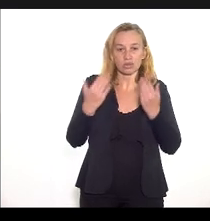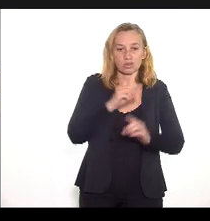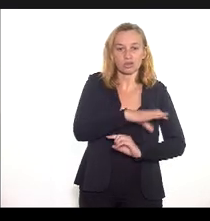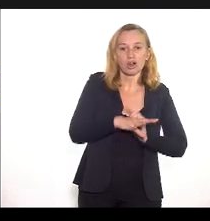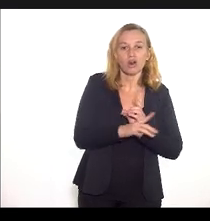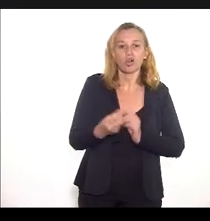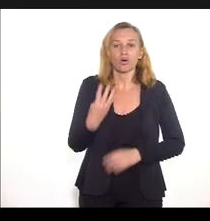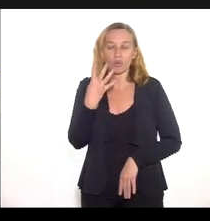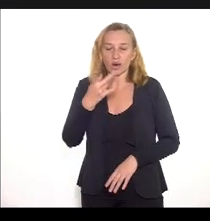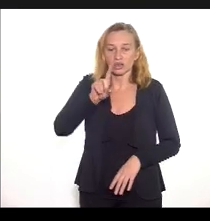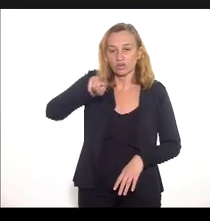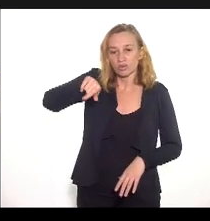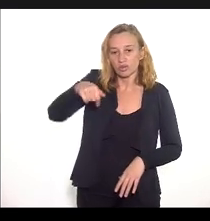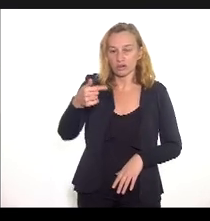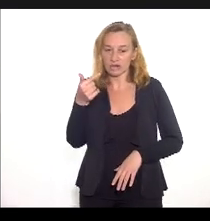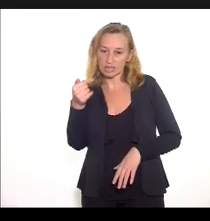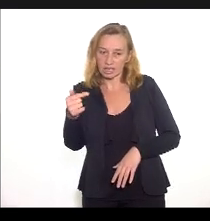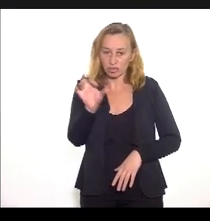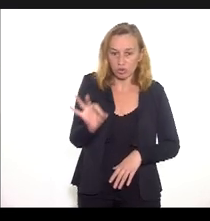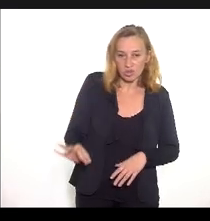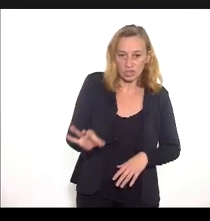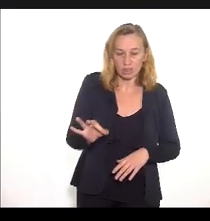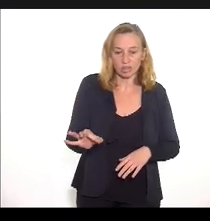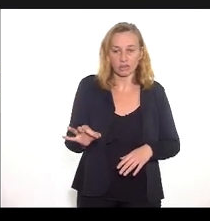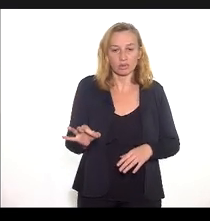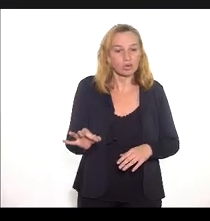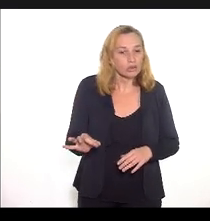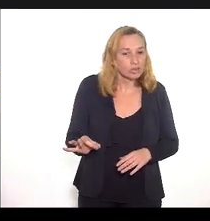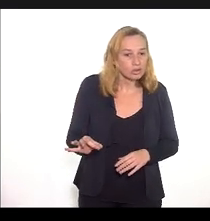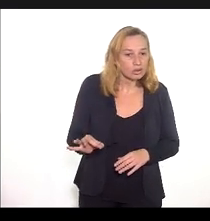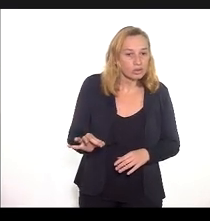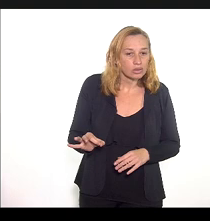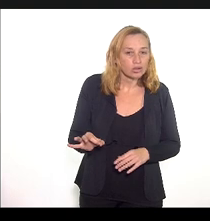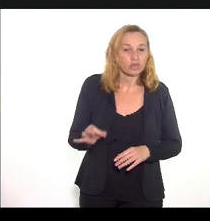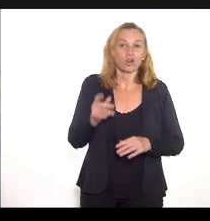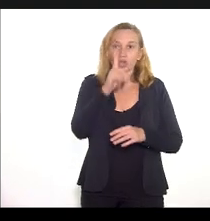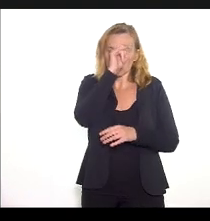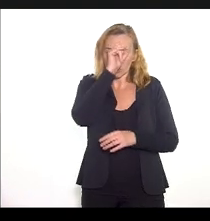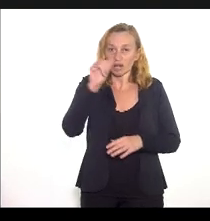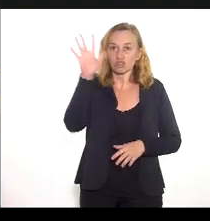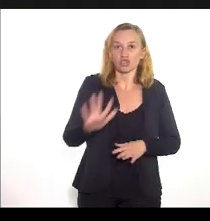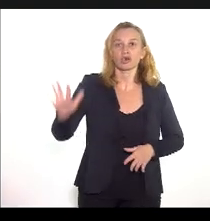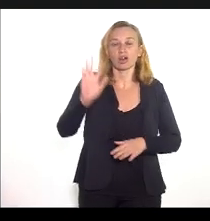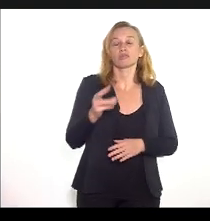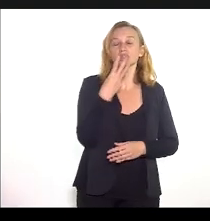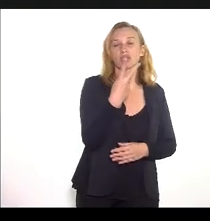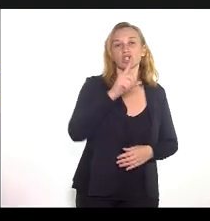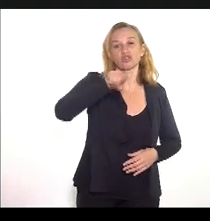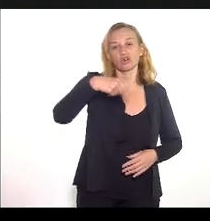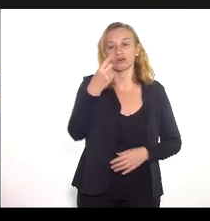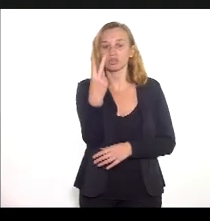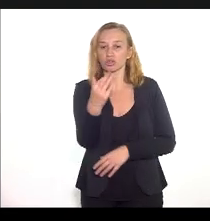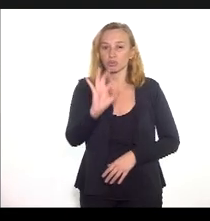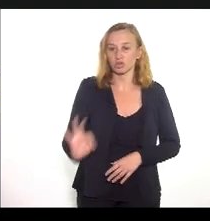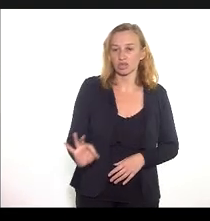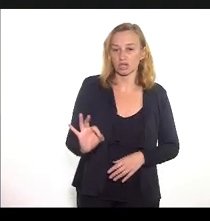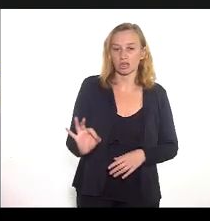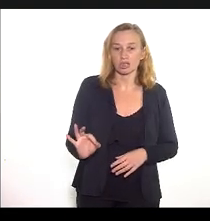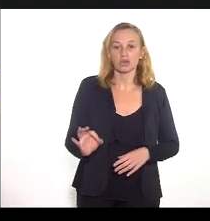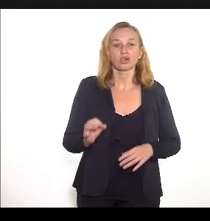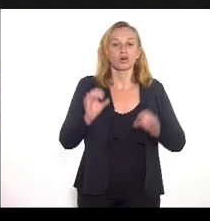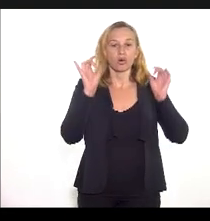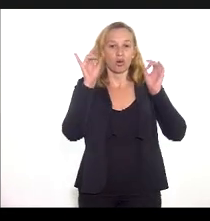,7% Policlínicas 3,9% e hospitais gerais 3,2%. Os hospitais